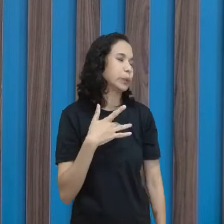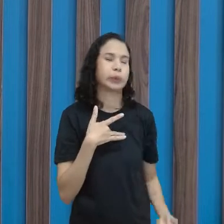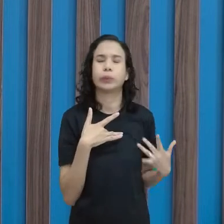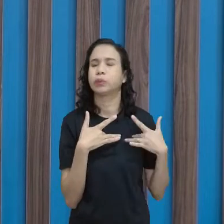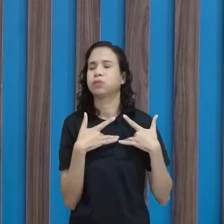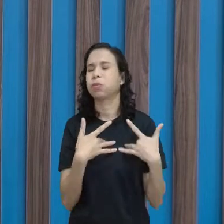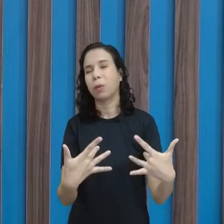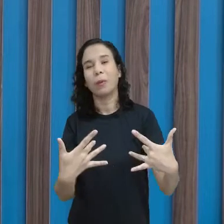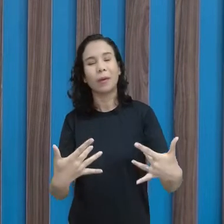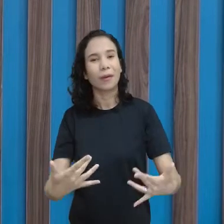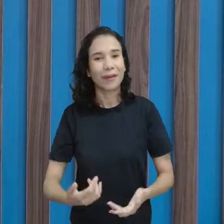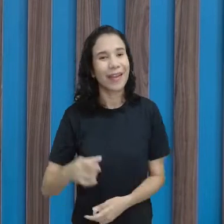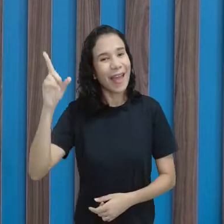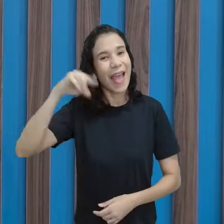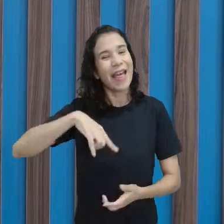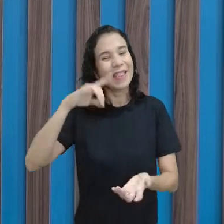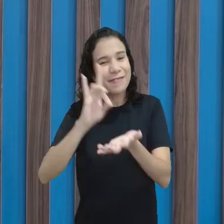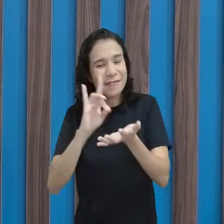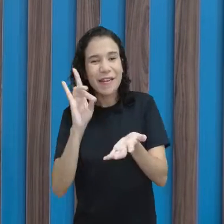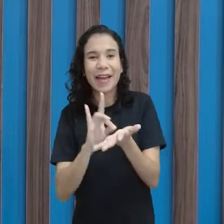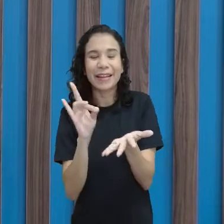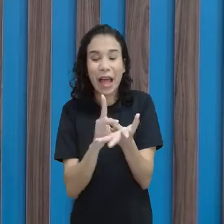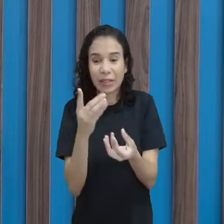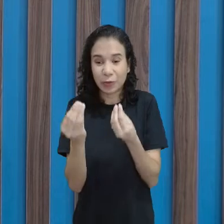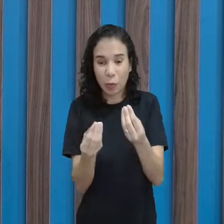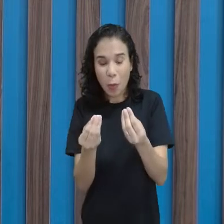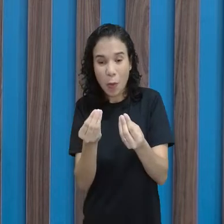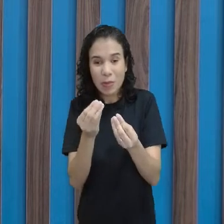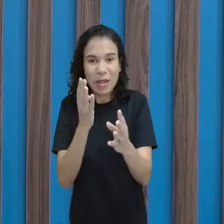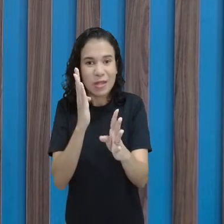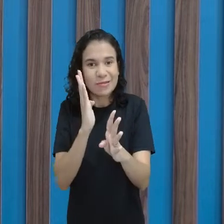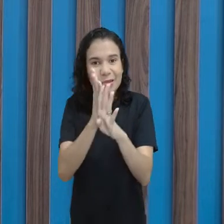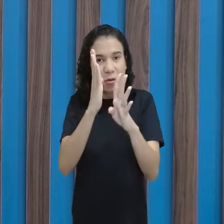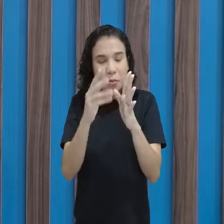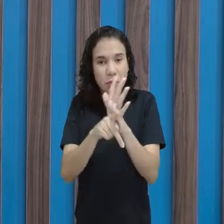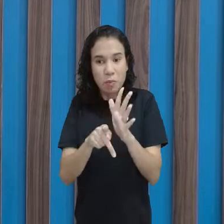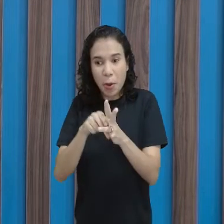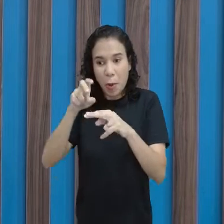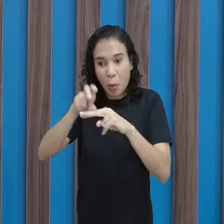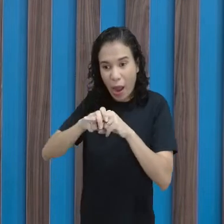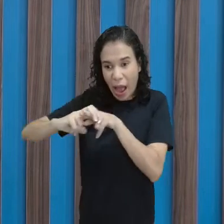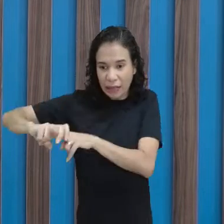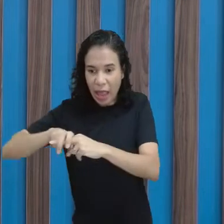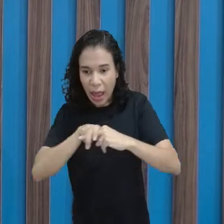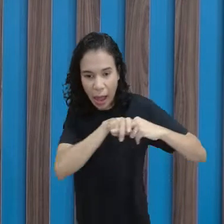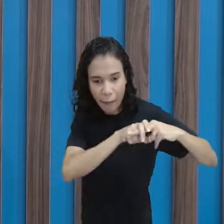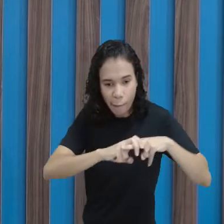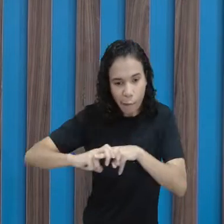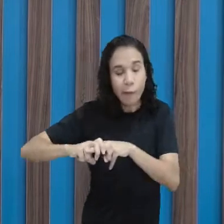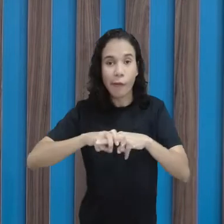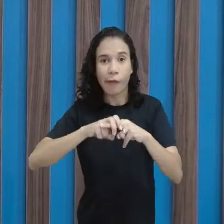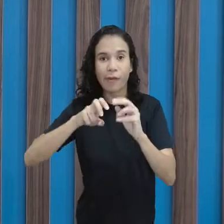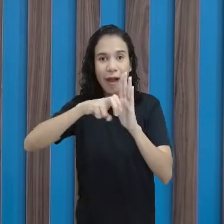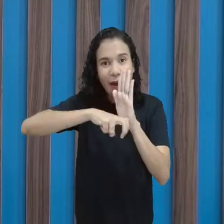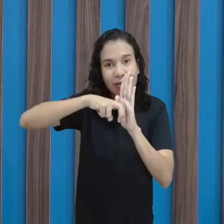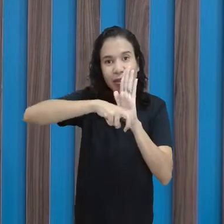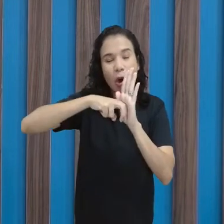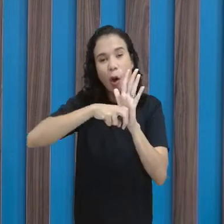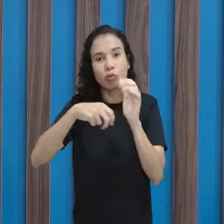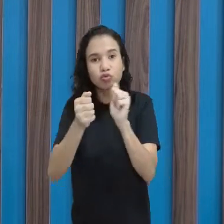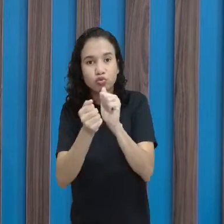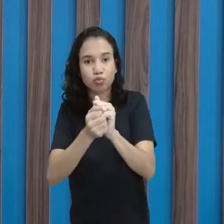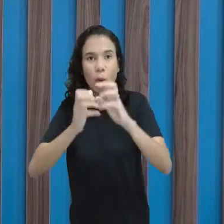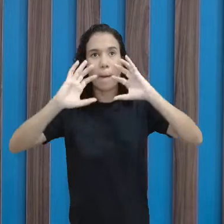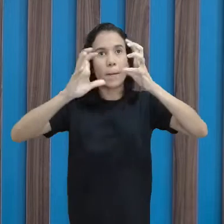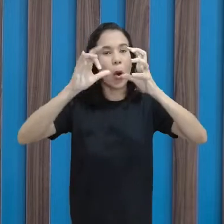Sim, sim, sim. É muita destreza com aquela cadeira e a bola. É muito dinâmico. Muito.